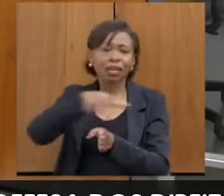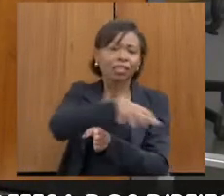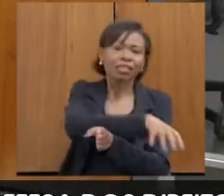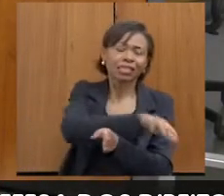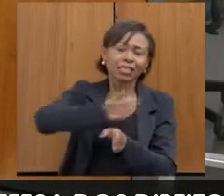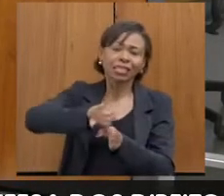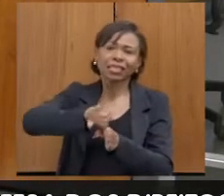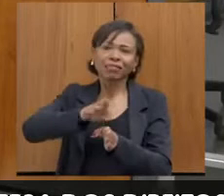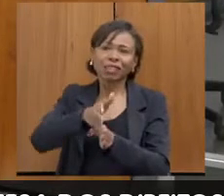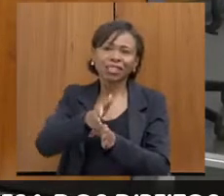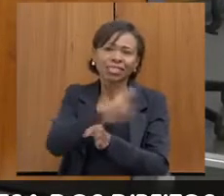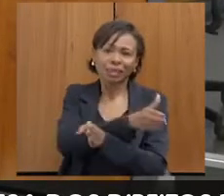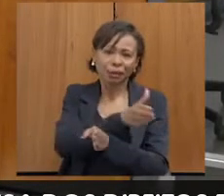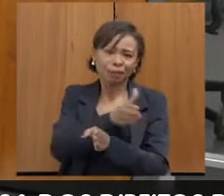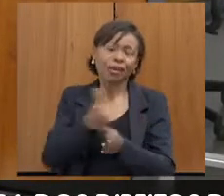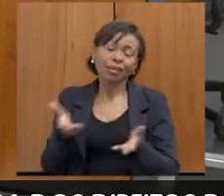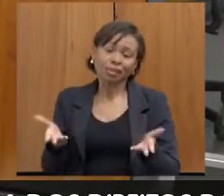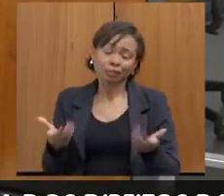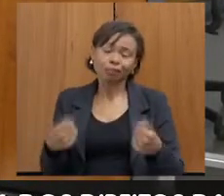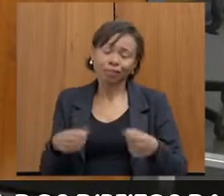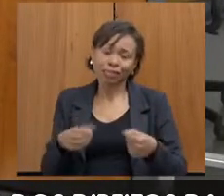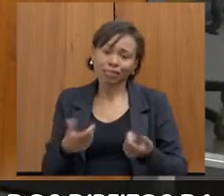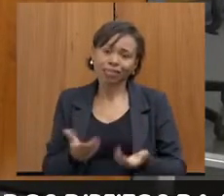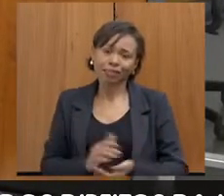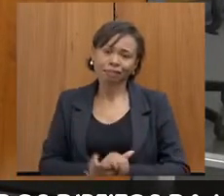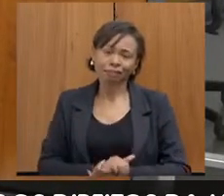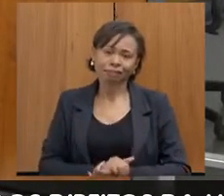de resolver. E outra dificuldade